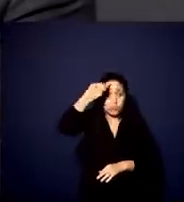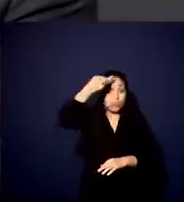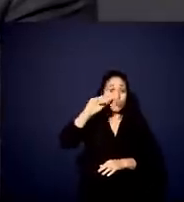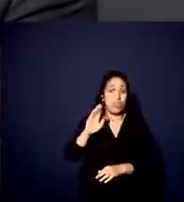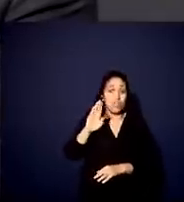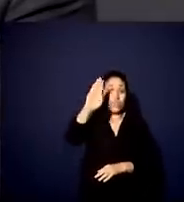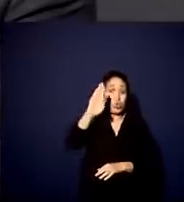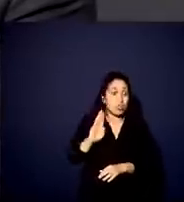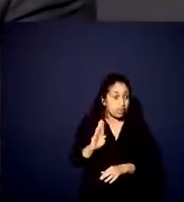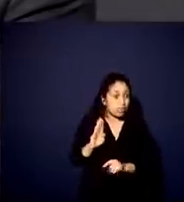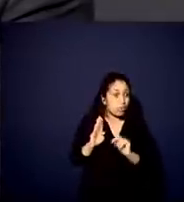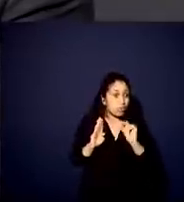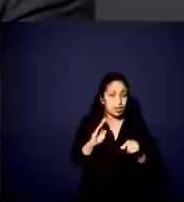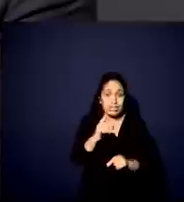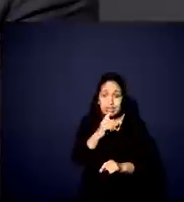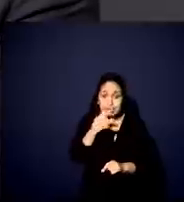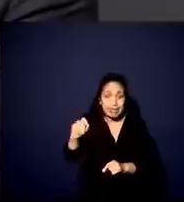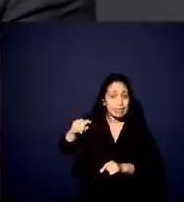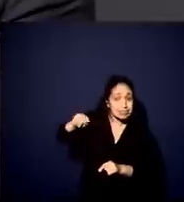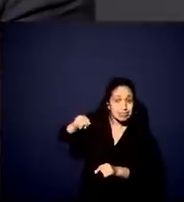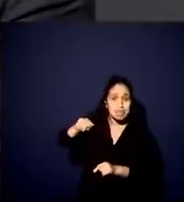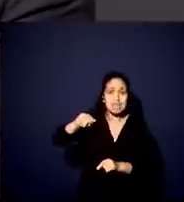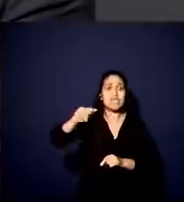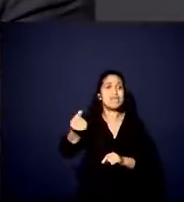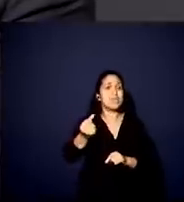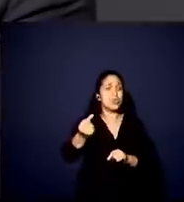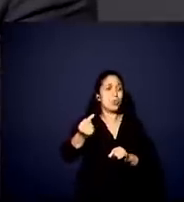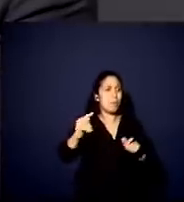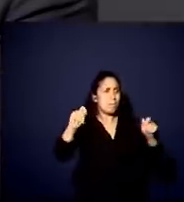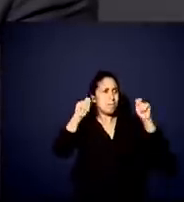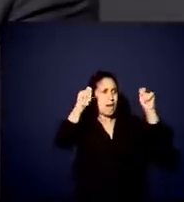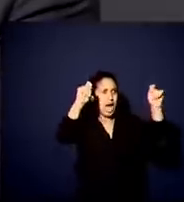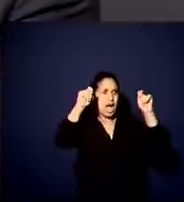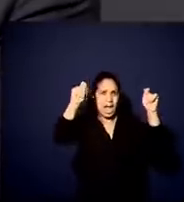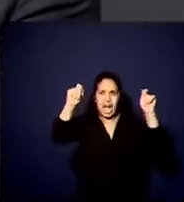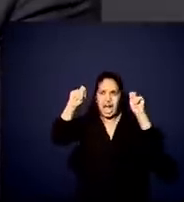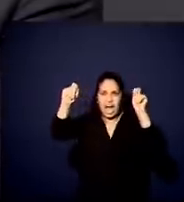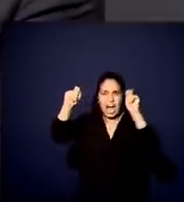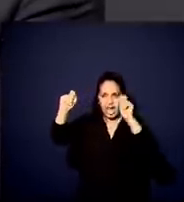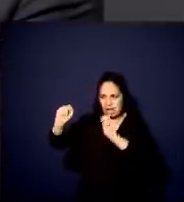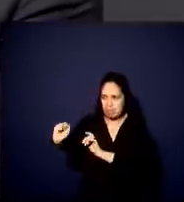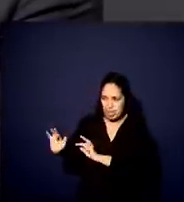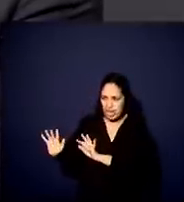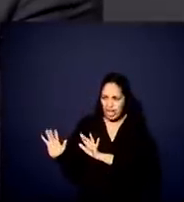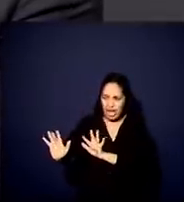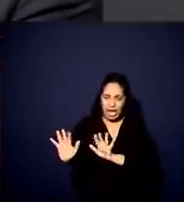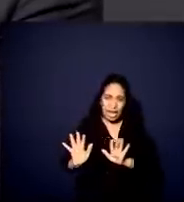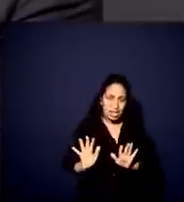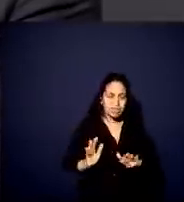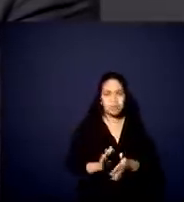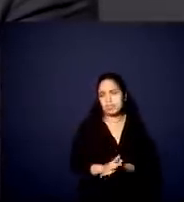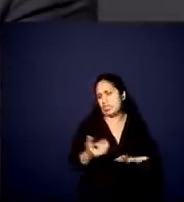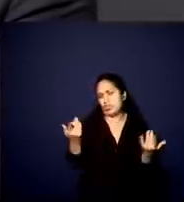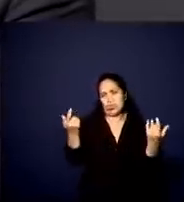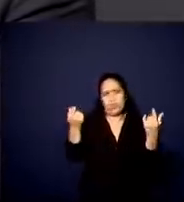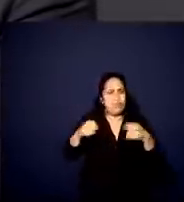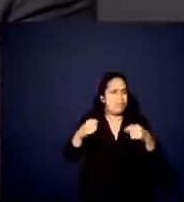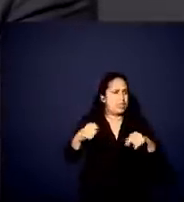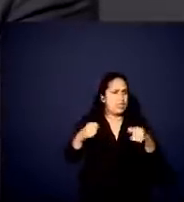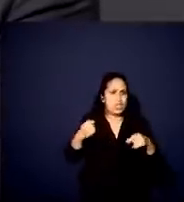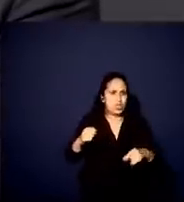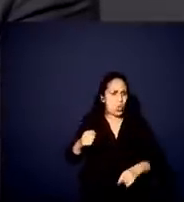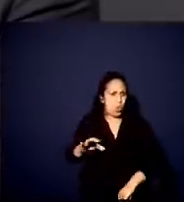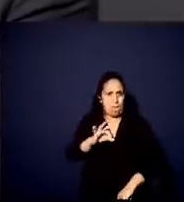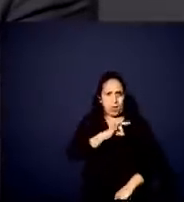mais profundas, tinham 10 mil manifestantes na frente da Assembleia Legislativa. E a gente conseguiu fazer sem precisar botar tropa de choque